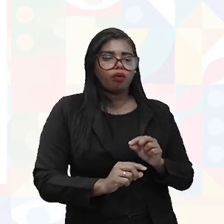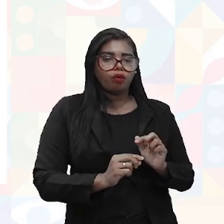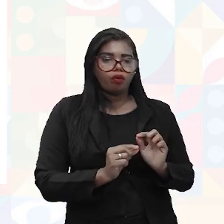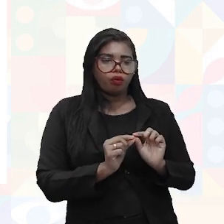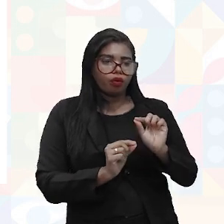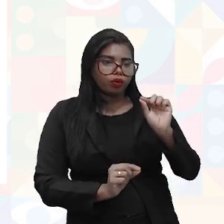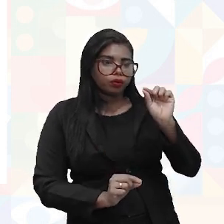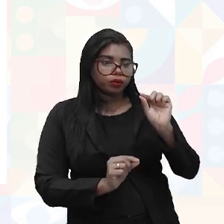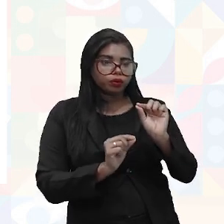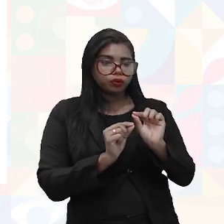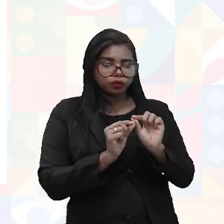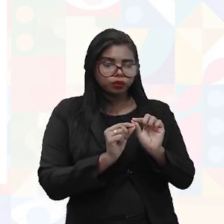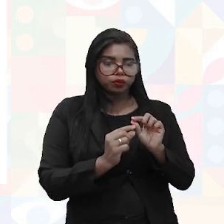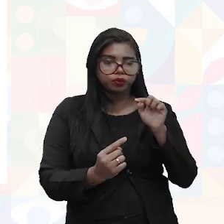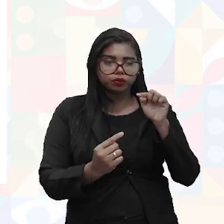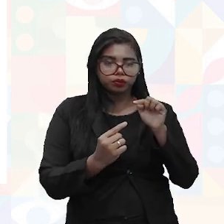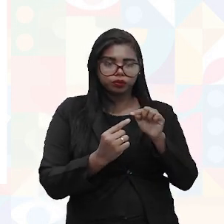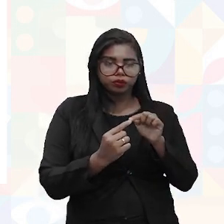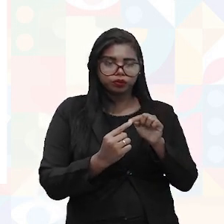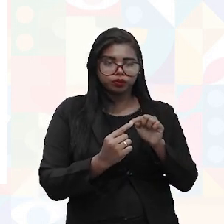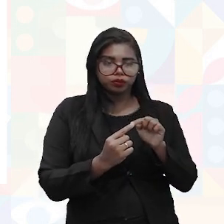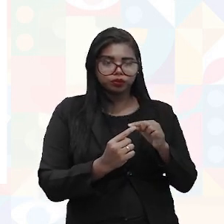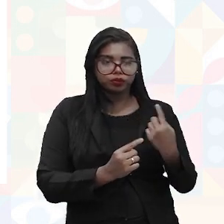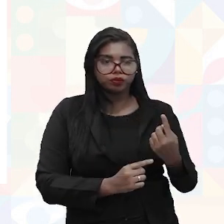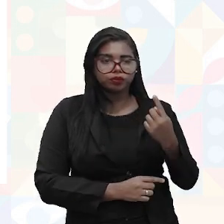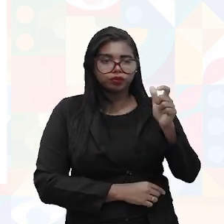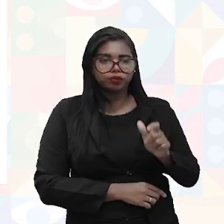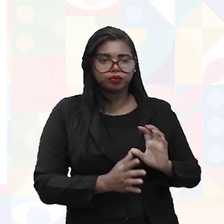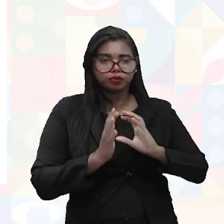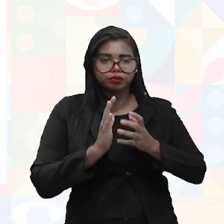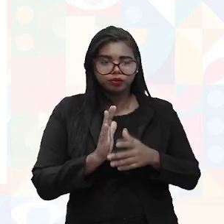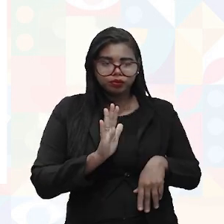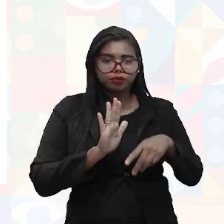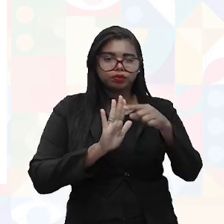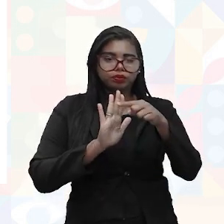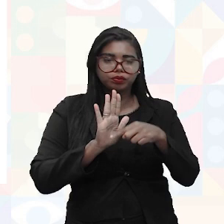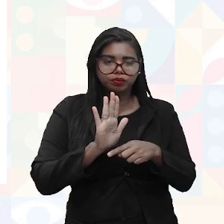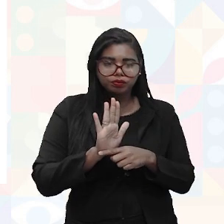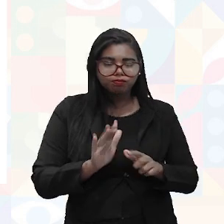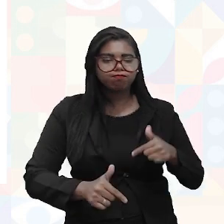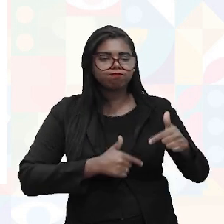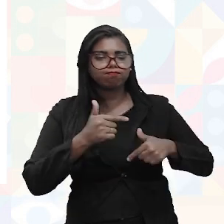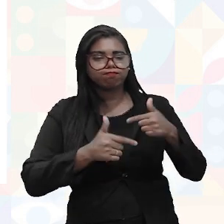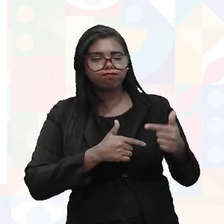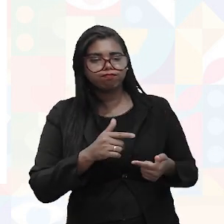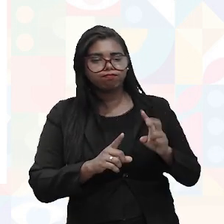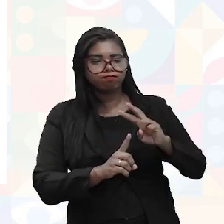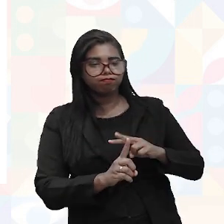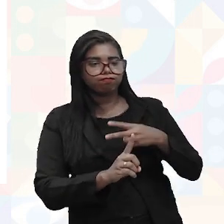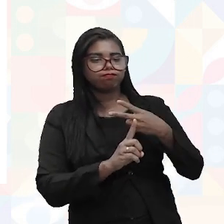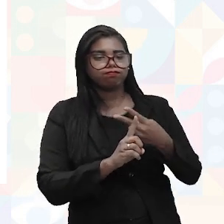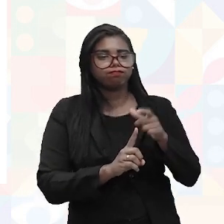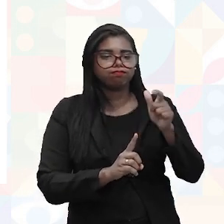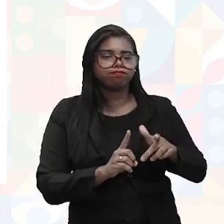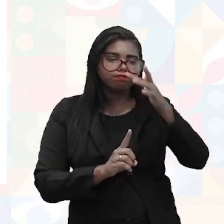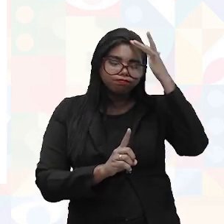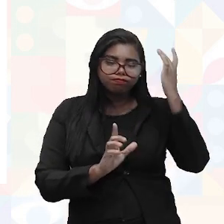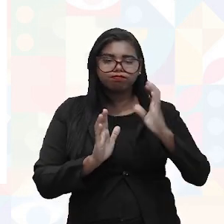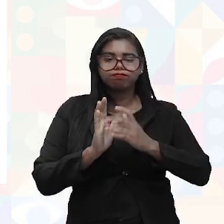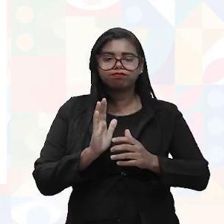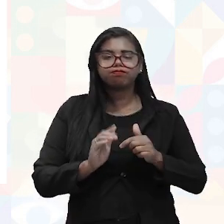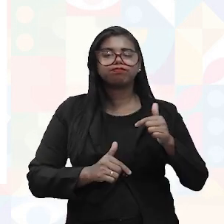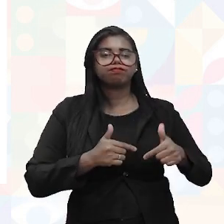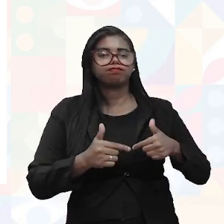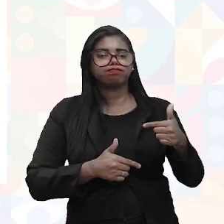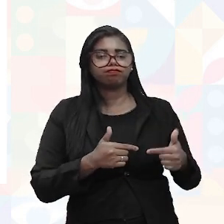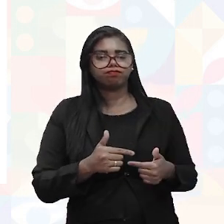altura. E aí vem para o trabalho manual. Os planos de trabalho devem proporcionar ao trabalhador condições de quê? De